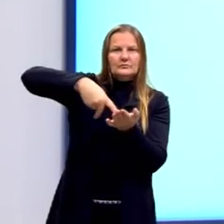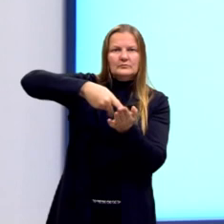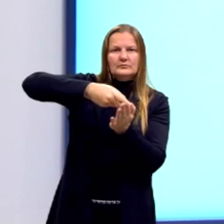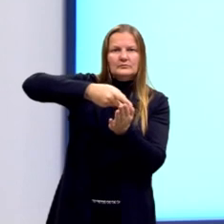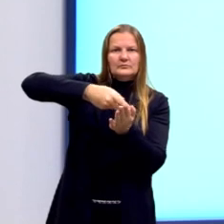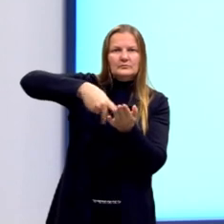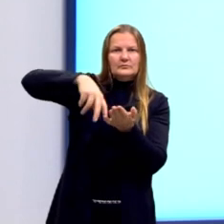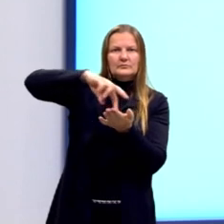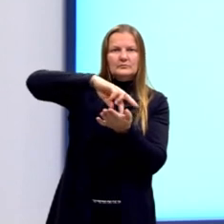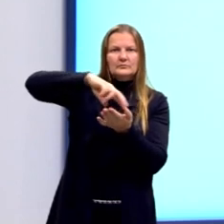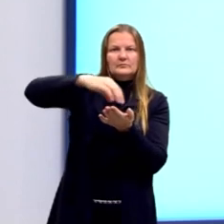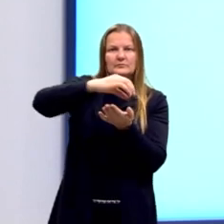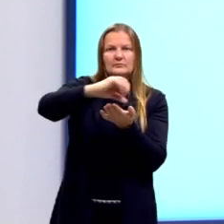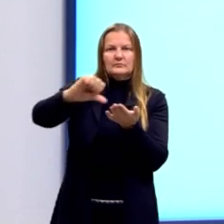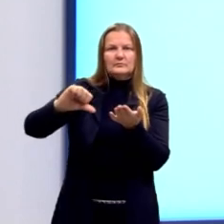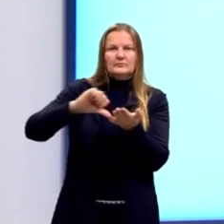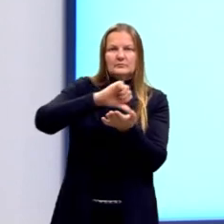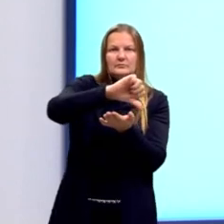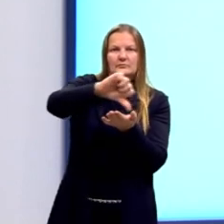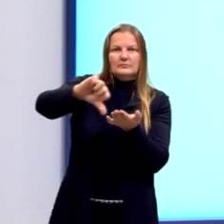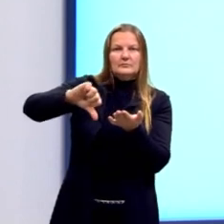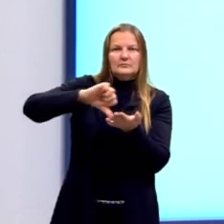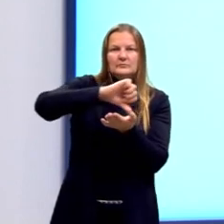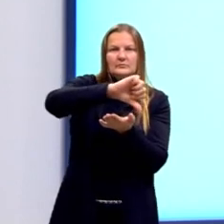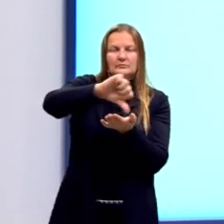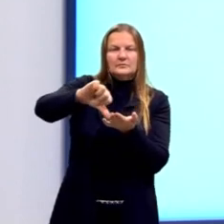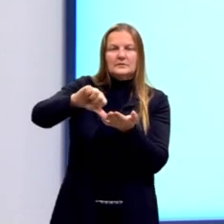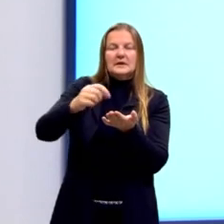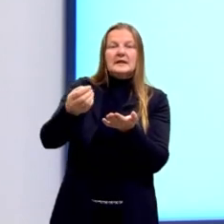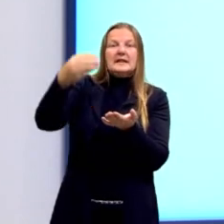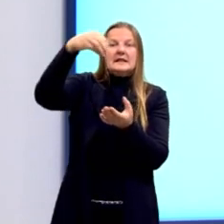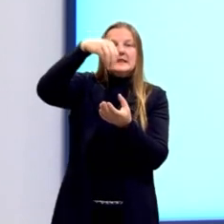circunscrita em um triângulo.